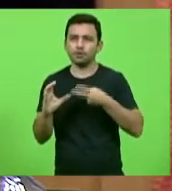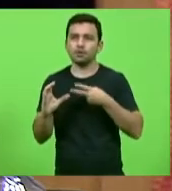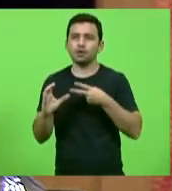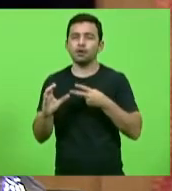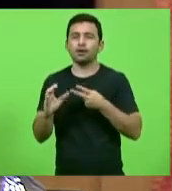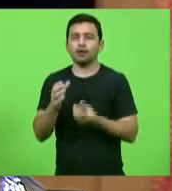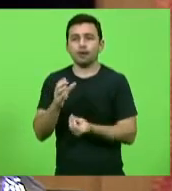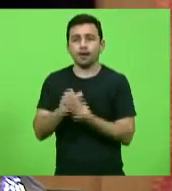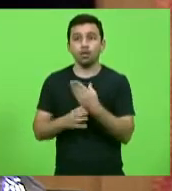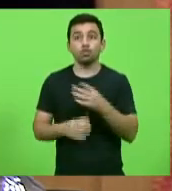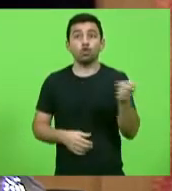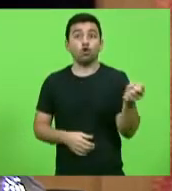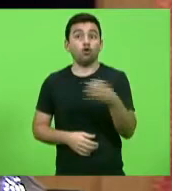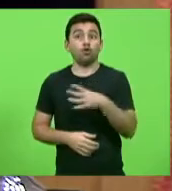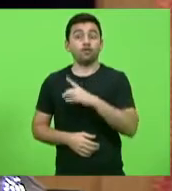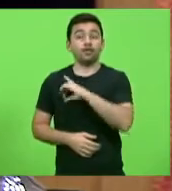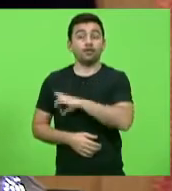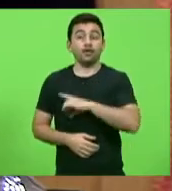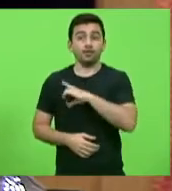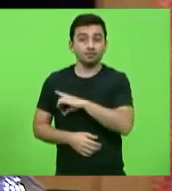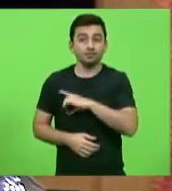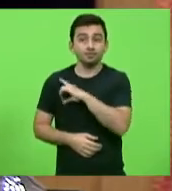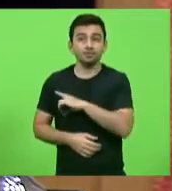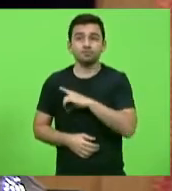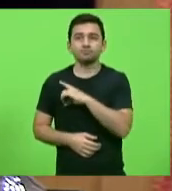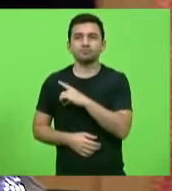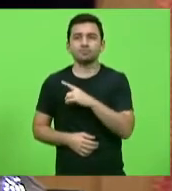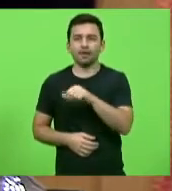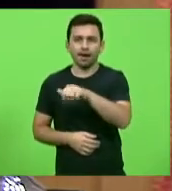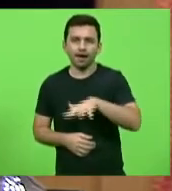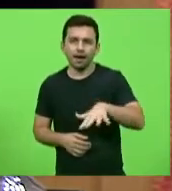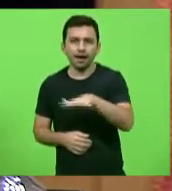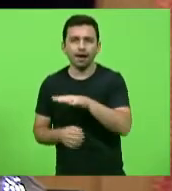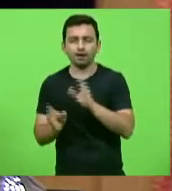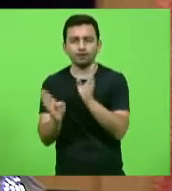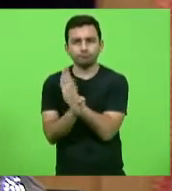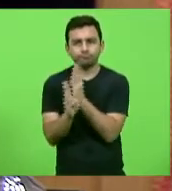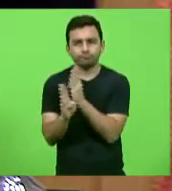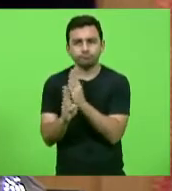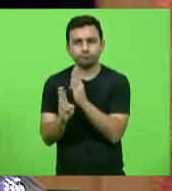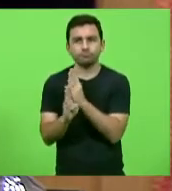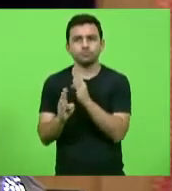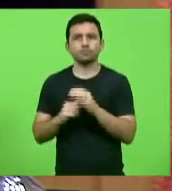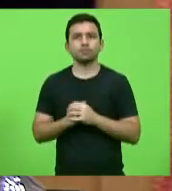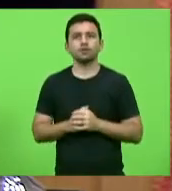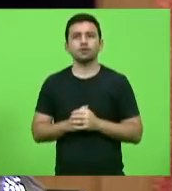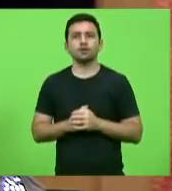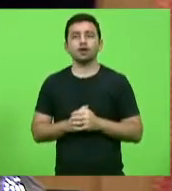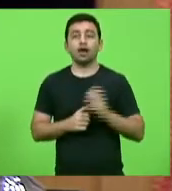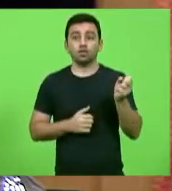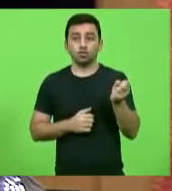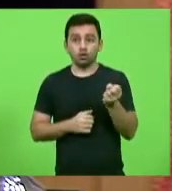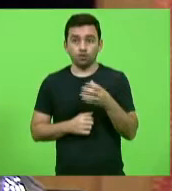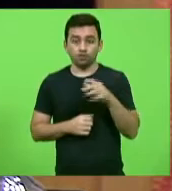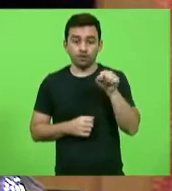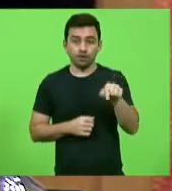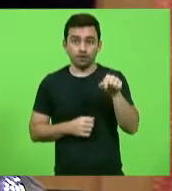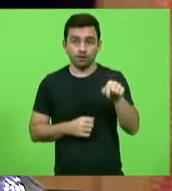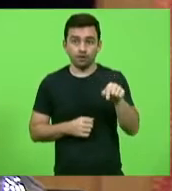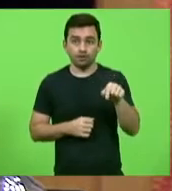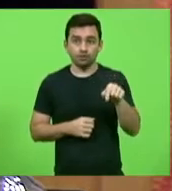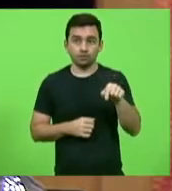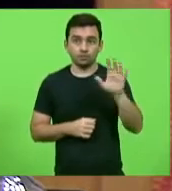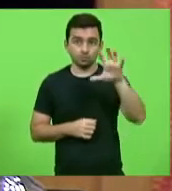nova delegacia de polícia com a área de investigação e a atual delegacia ali no centro